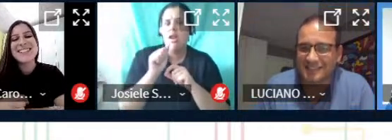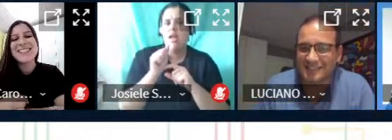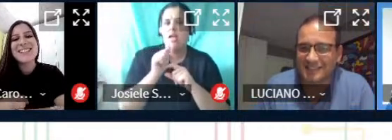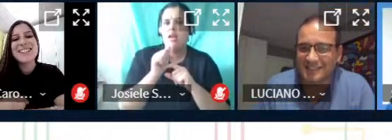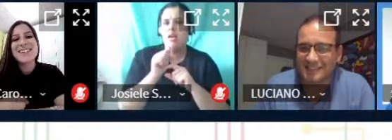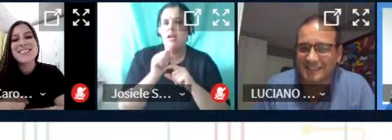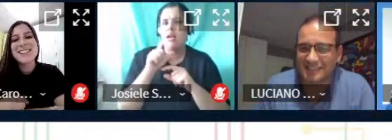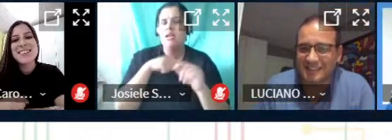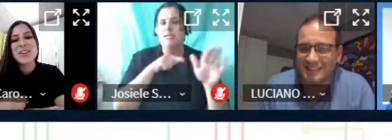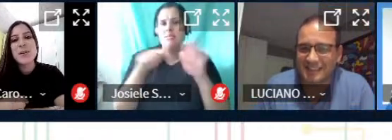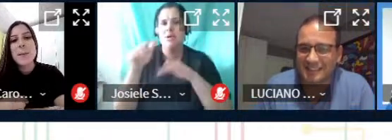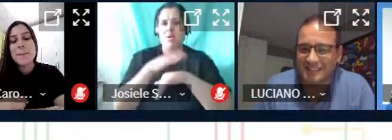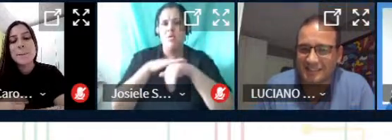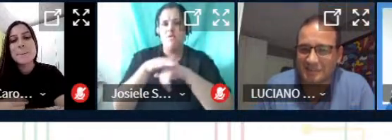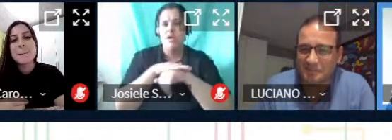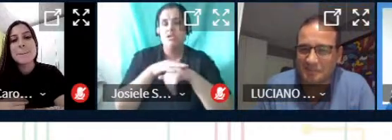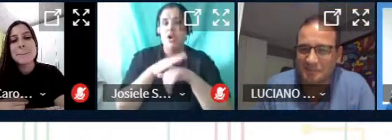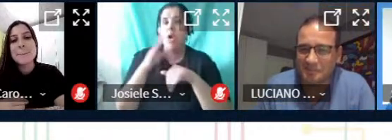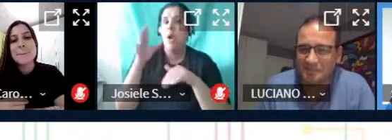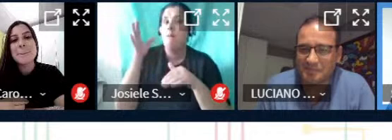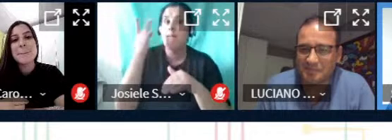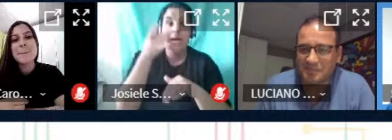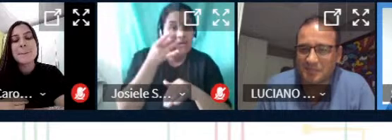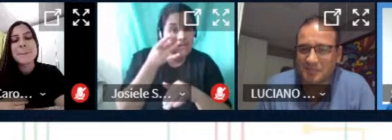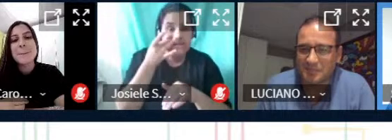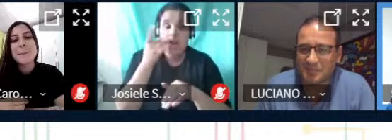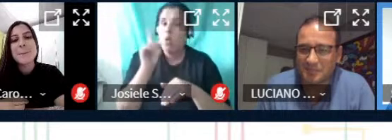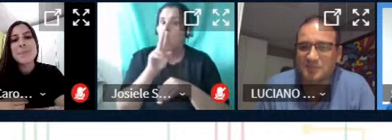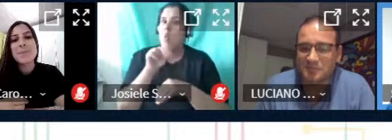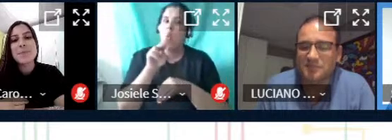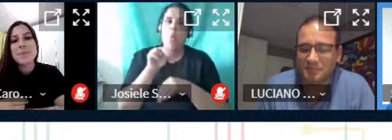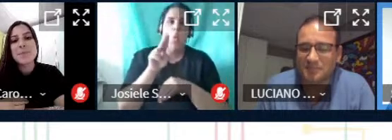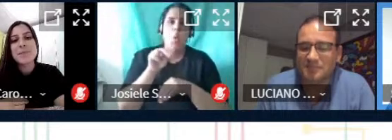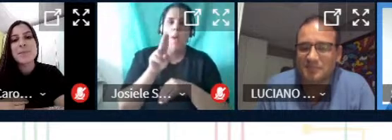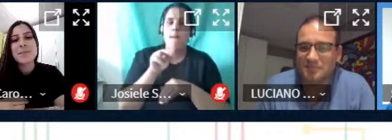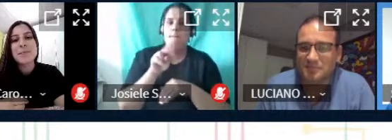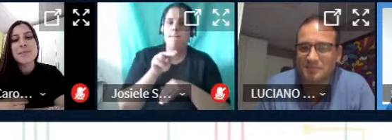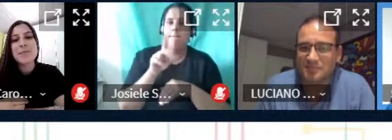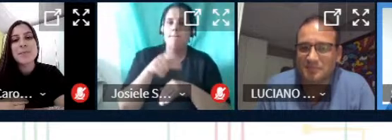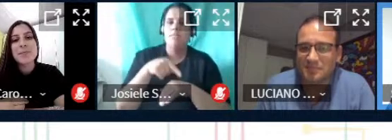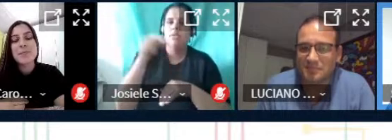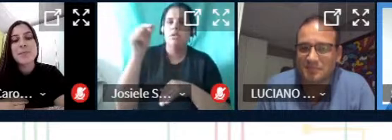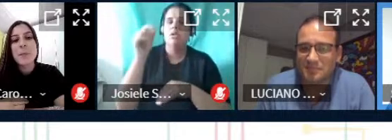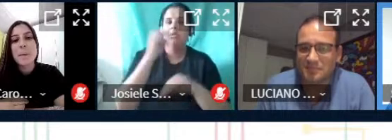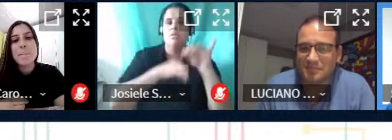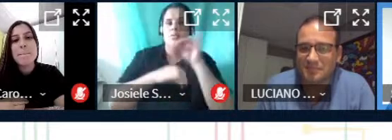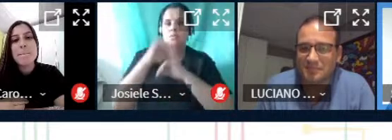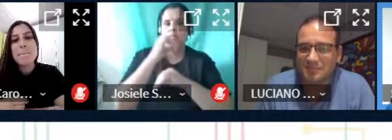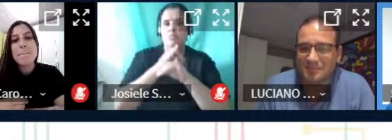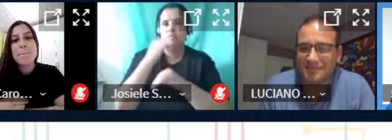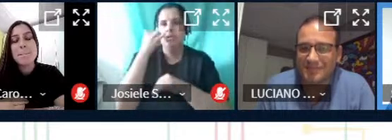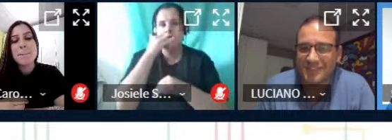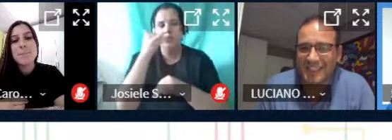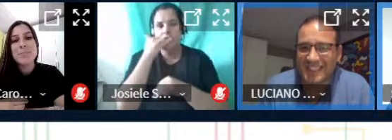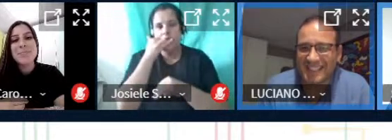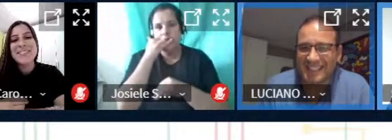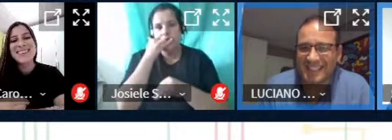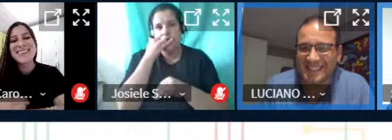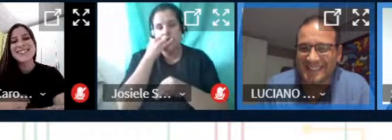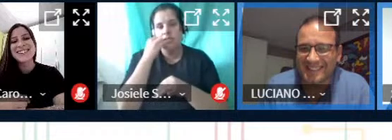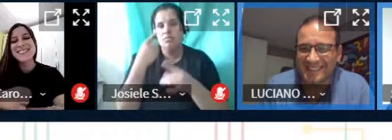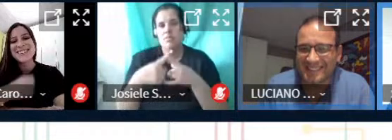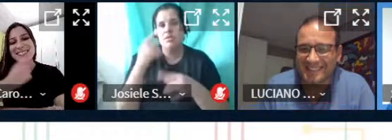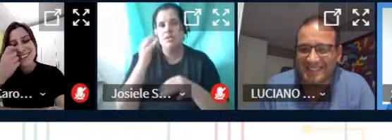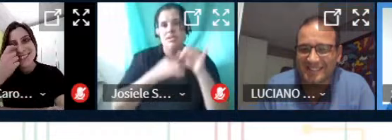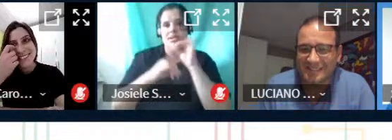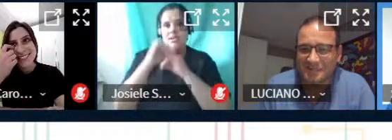que eu converso muito com ela mas pessoalmente ela foi selecionada de modo virtual por telefone ainda né porque a internet não